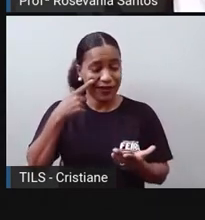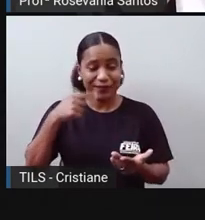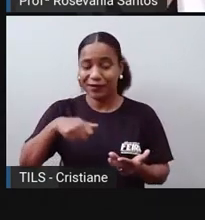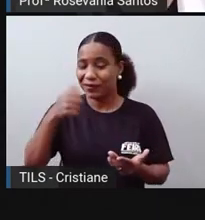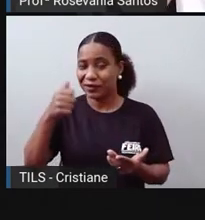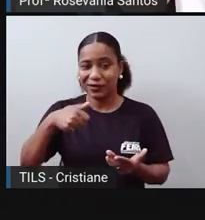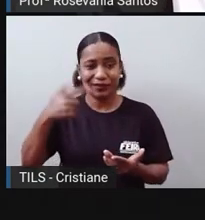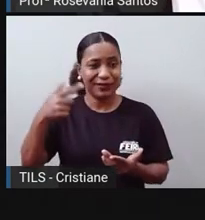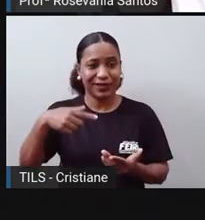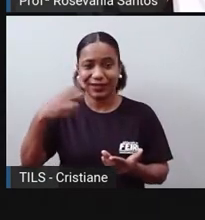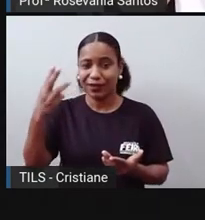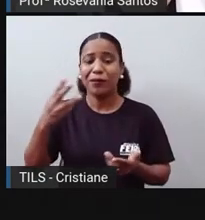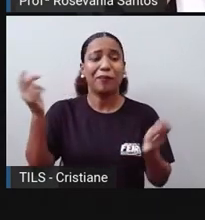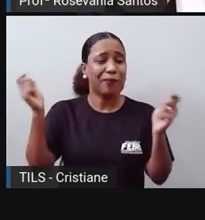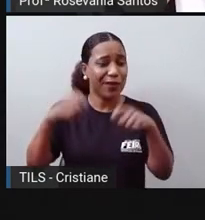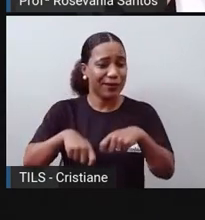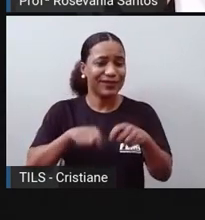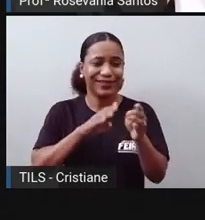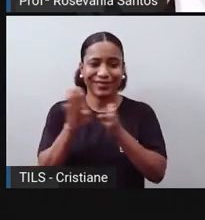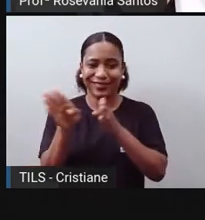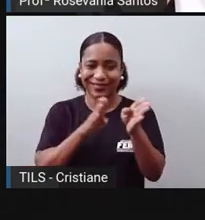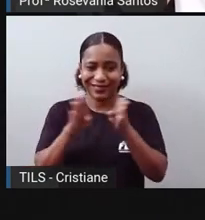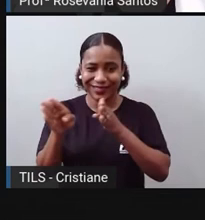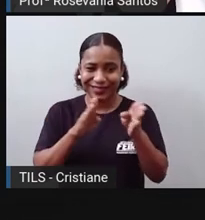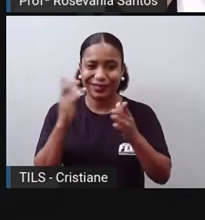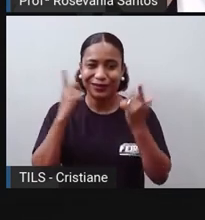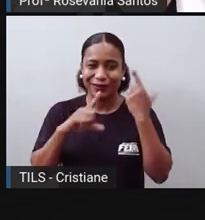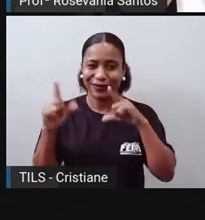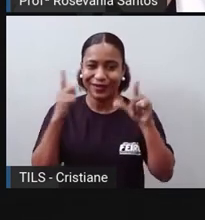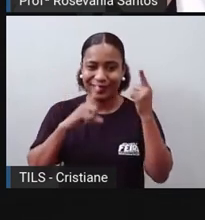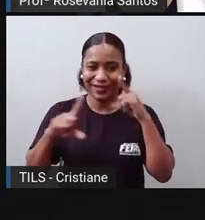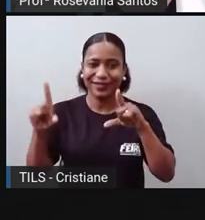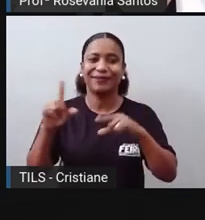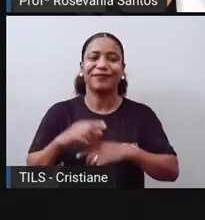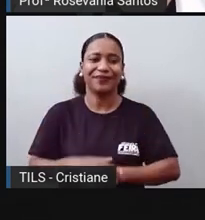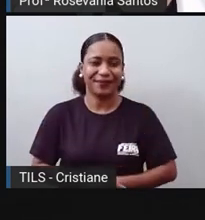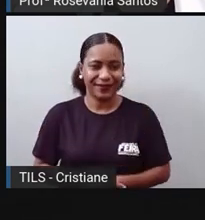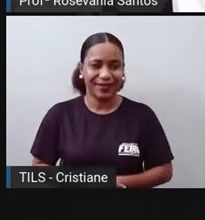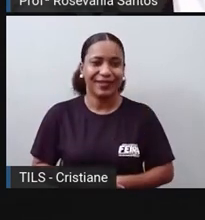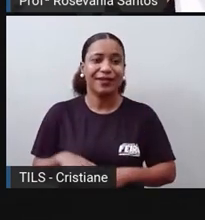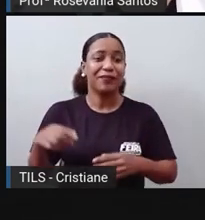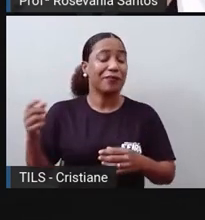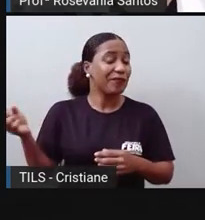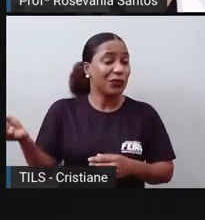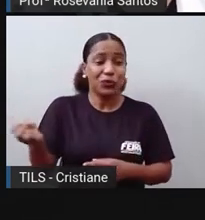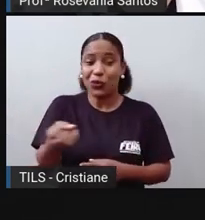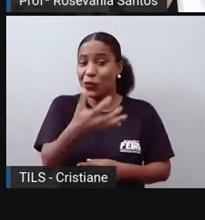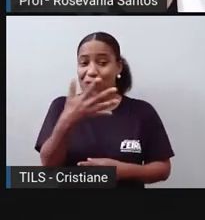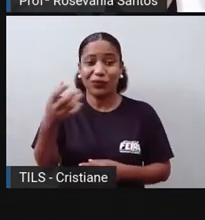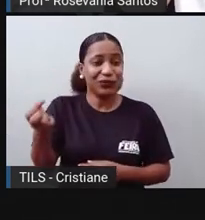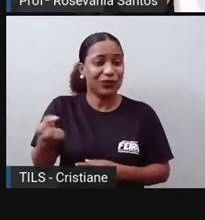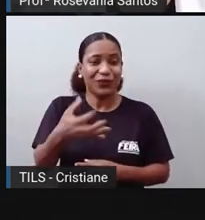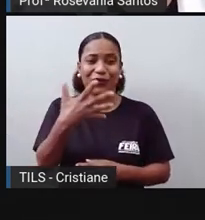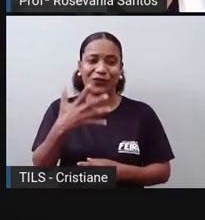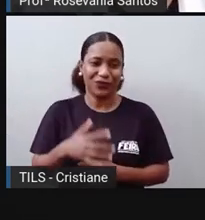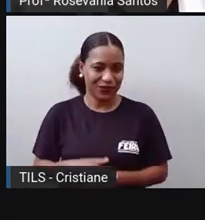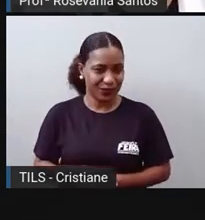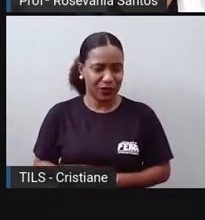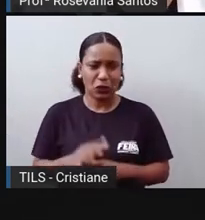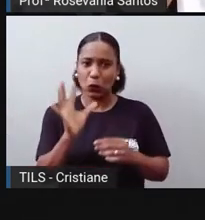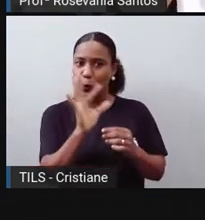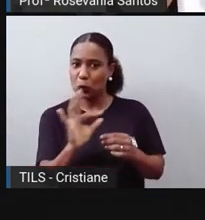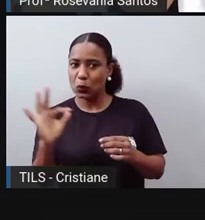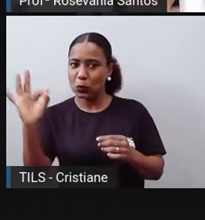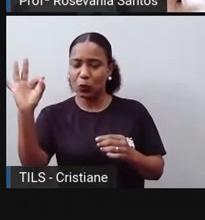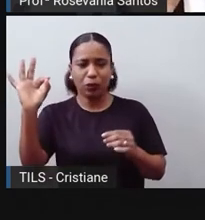importa, mas a gente tem acesso a isso, geração de novos produtos, cada dia que passa tem novos produtos e às vezes até novas funções que a gente